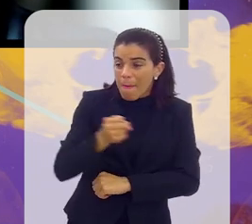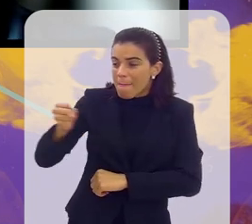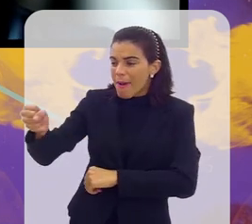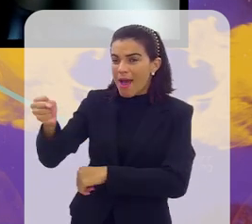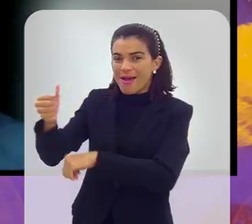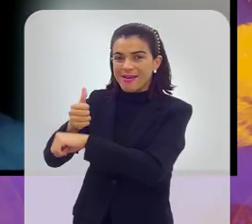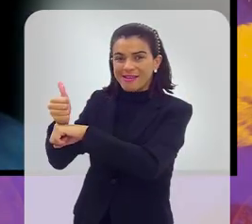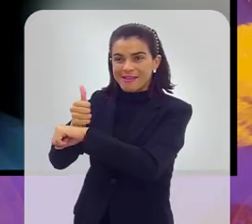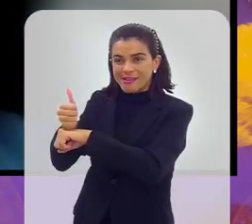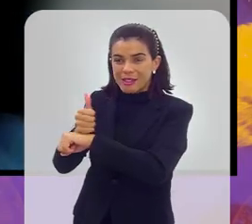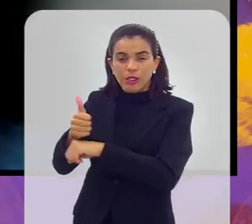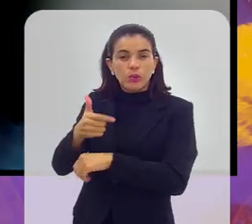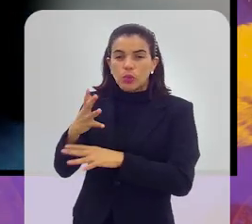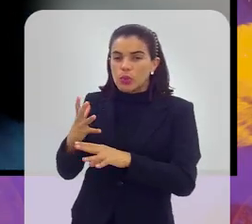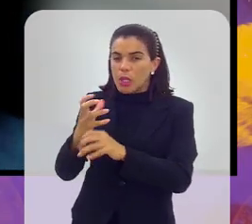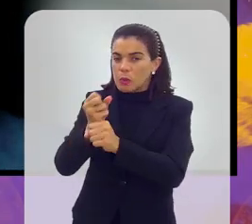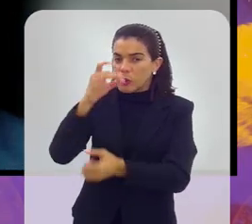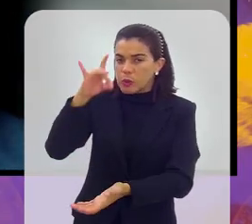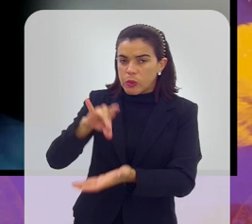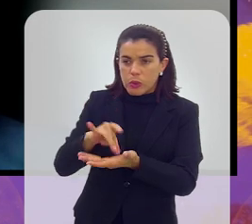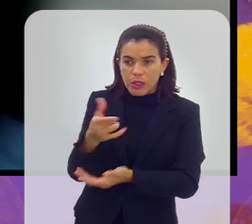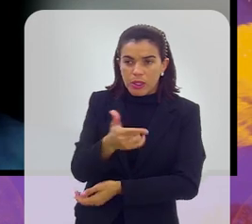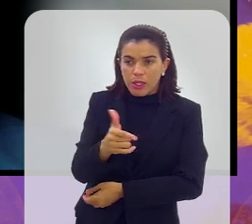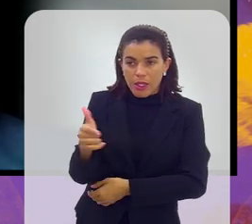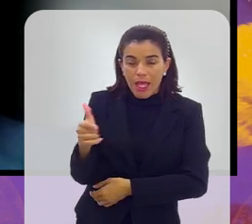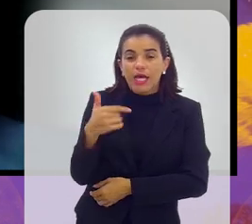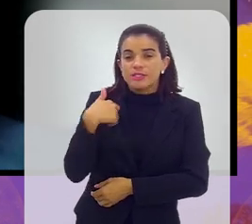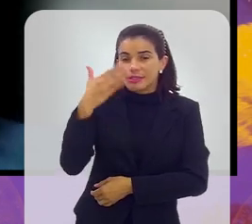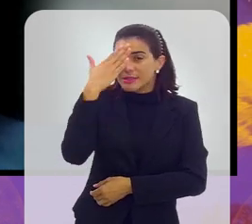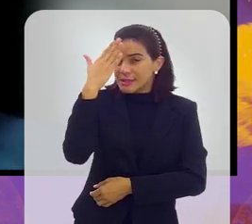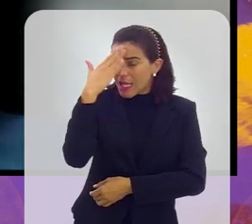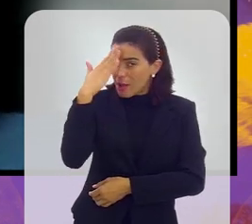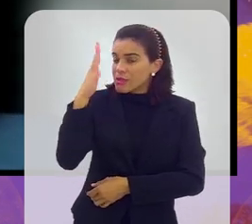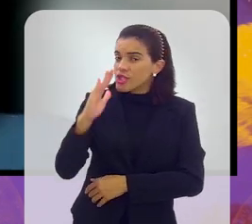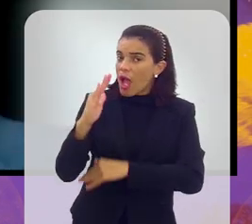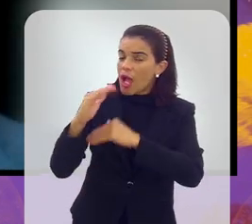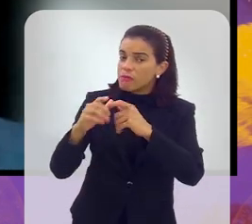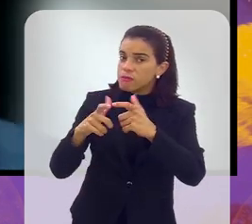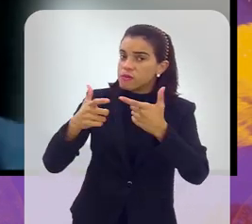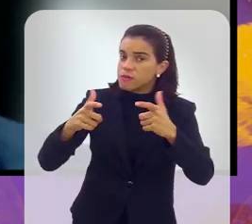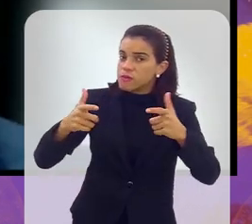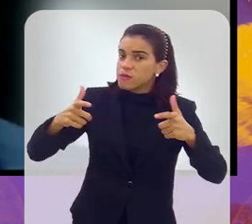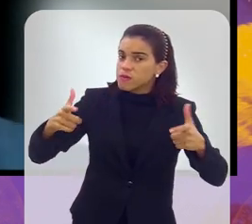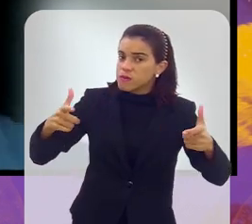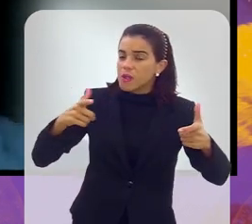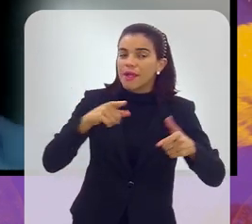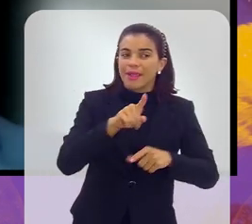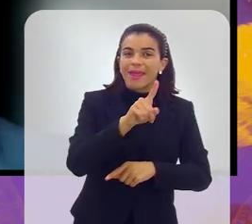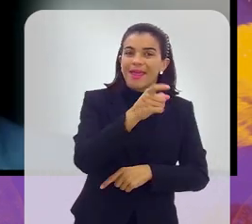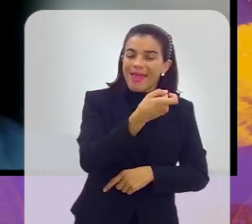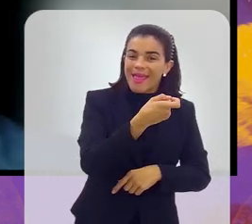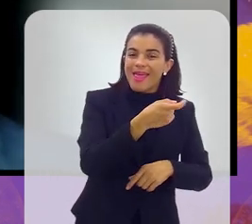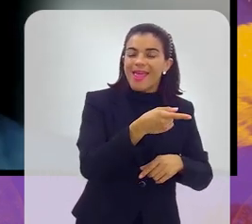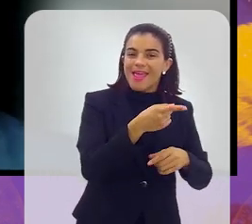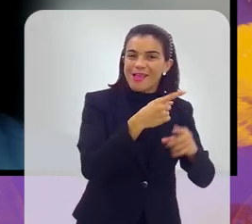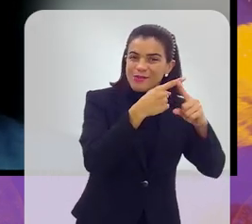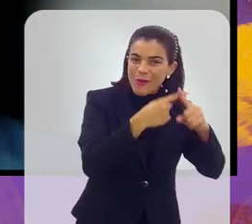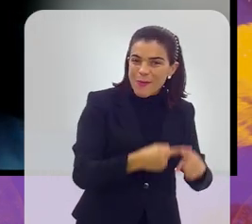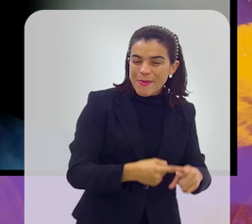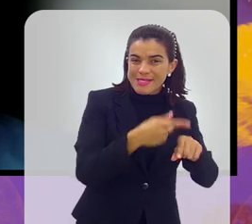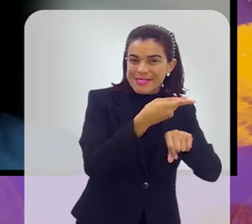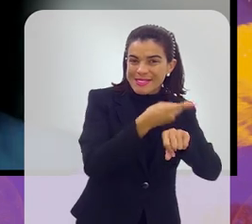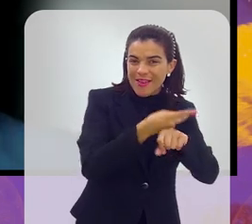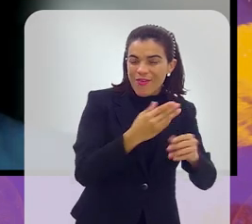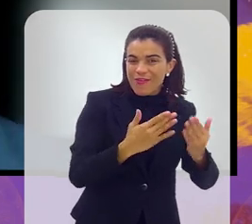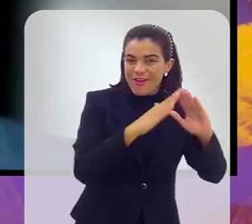sendo aproveitados, na verdade a gente não tem isso contabilizado de fato, a gente tem uma noção de que é muito grande essa quantidade de jogadores que vão para times profissionais